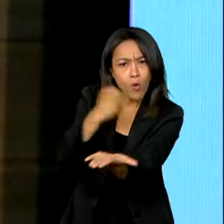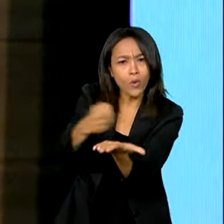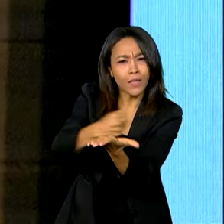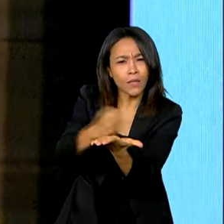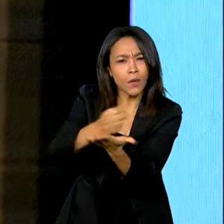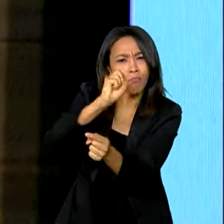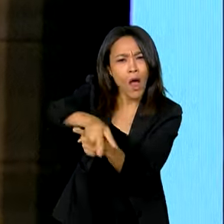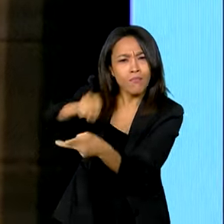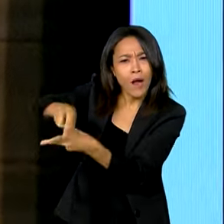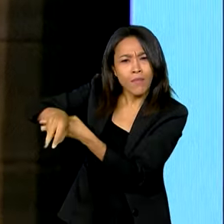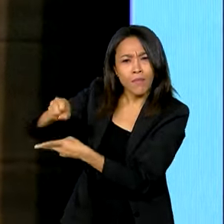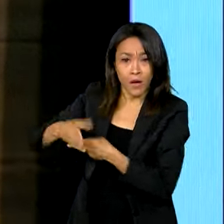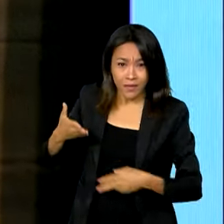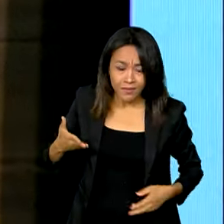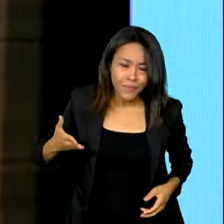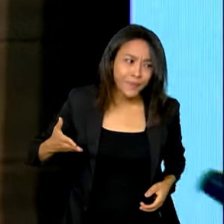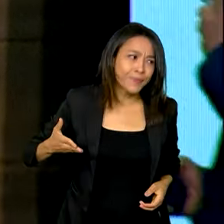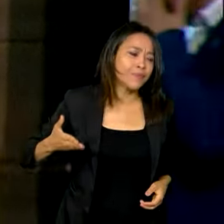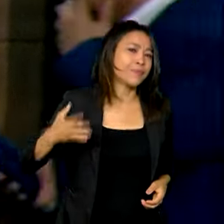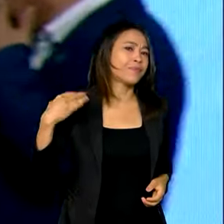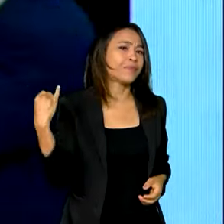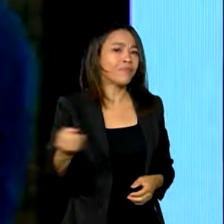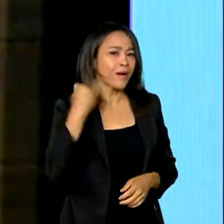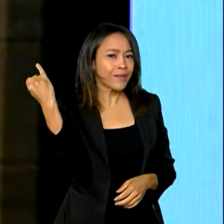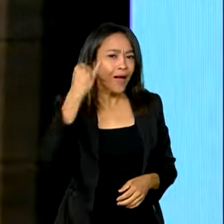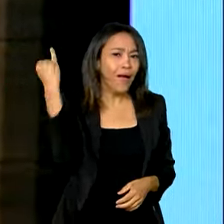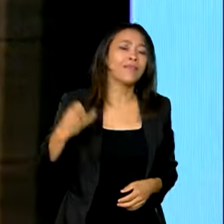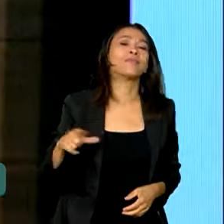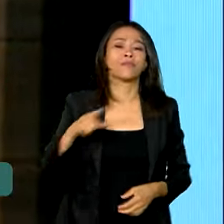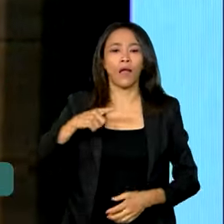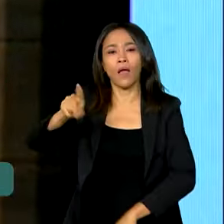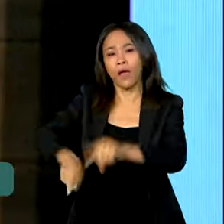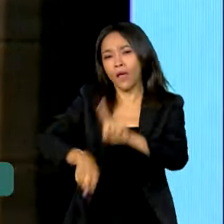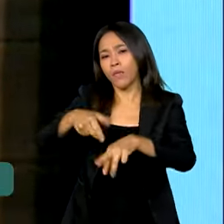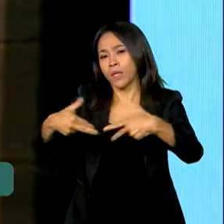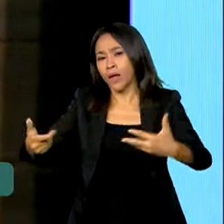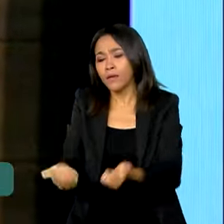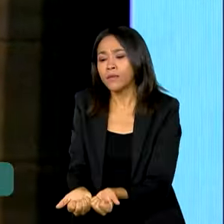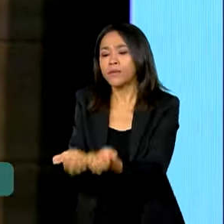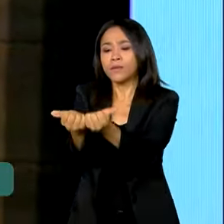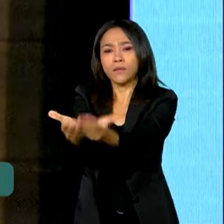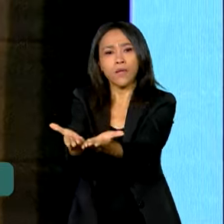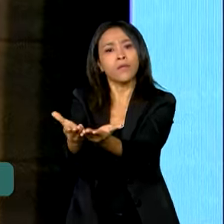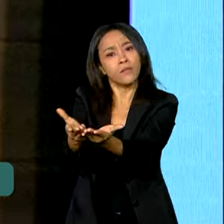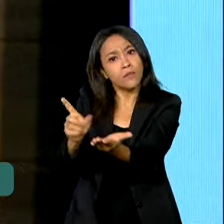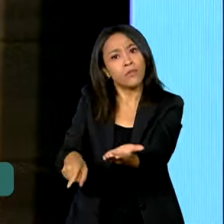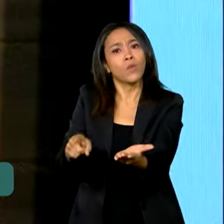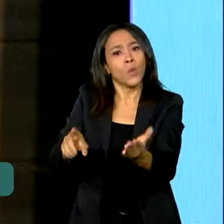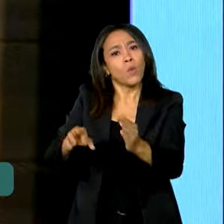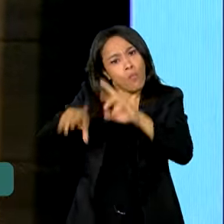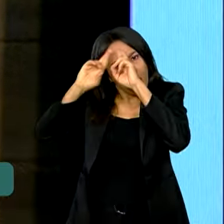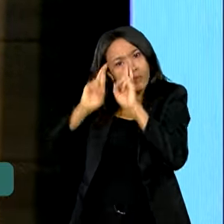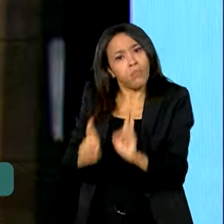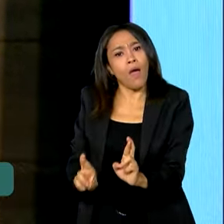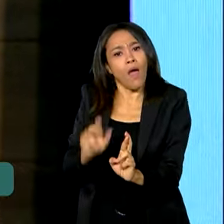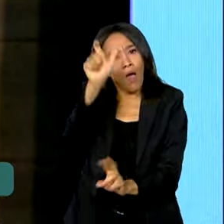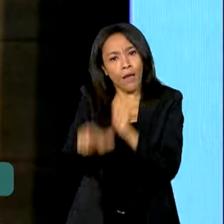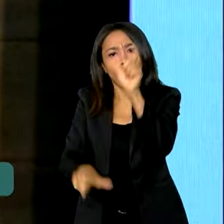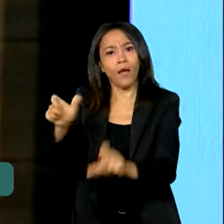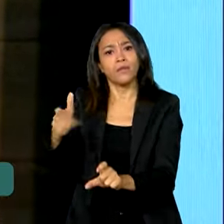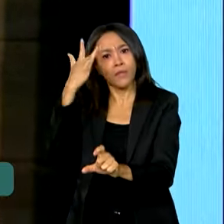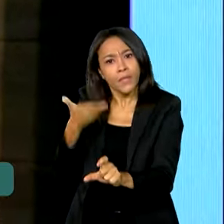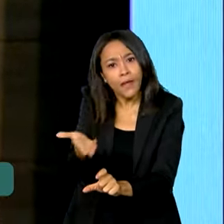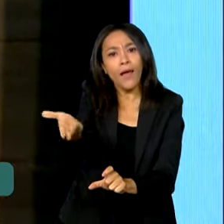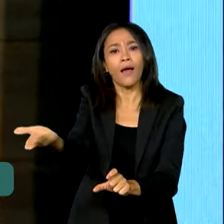importante. Porque além, como eu disse a vocês, dos equipamentos, nós vamos então entregar no emprego, dando dignidade às pessoas e a certeza de que elas vão poder